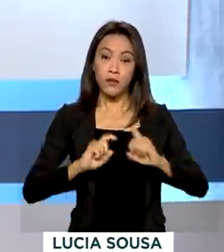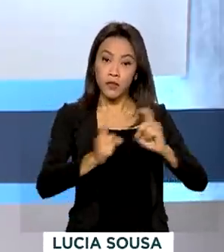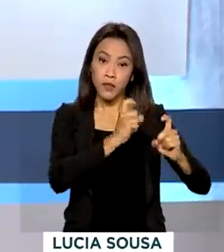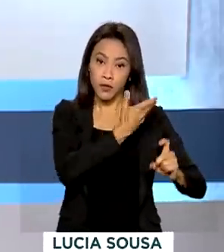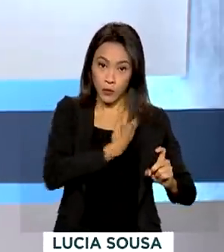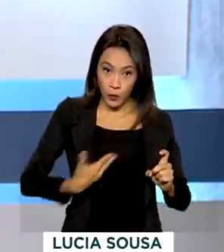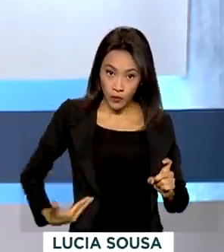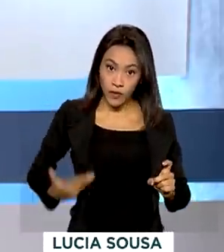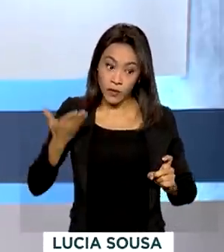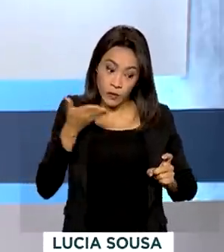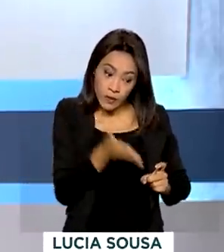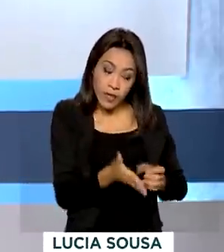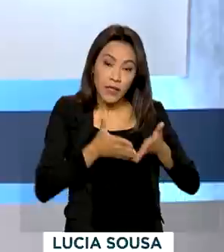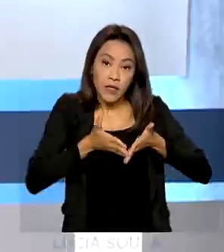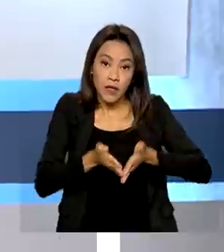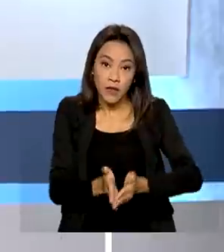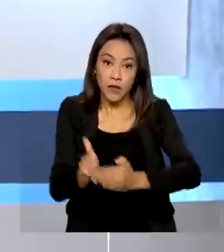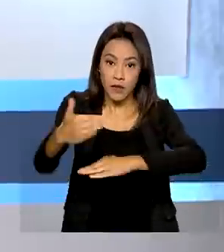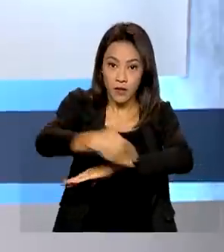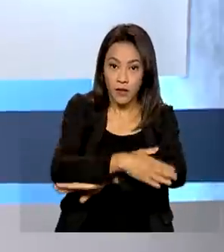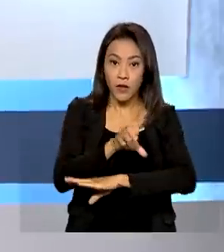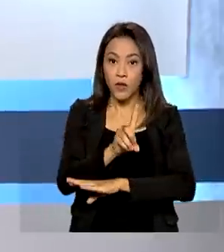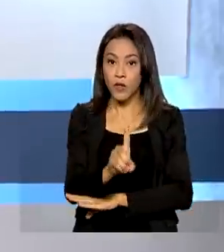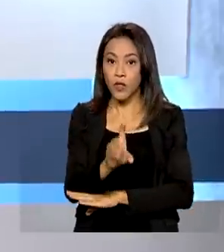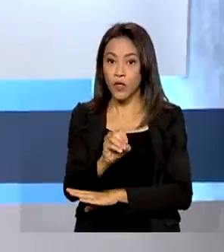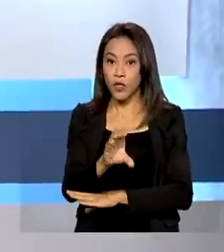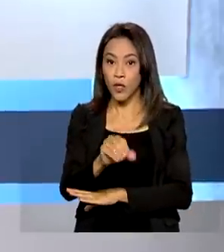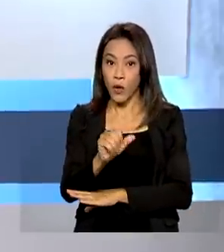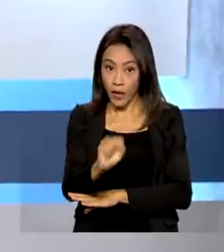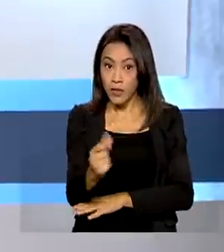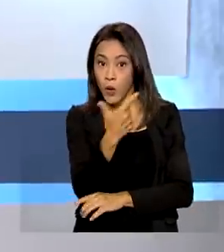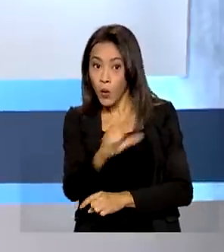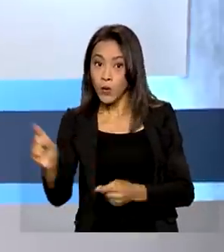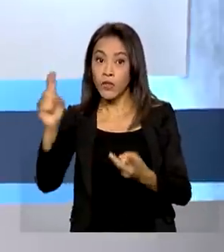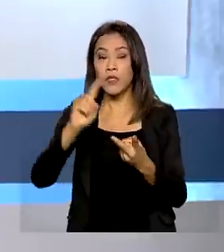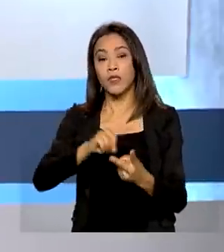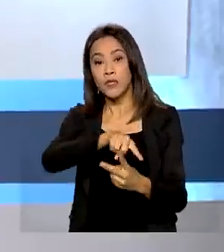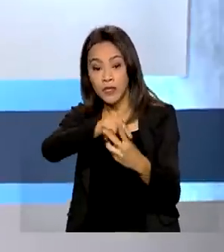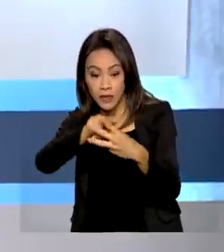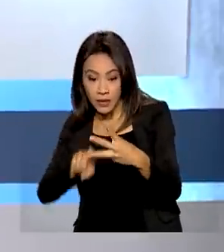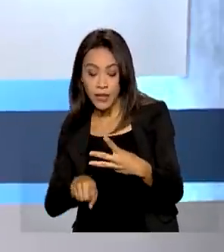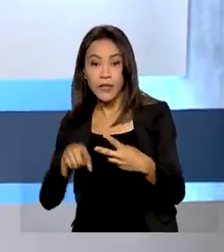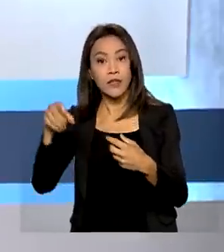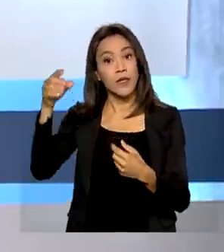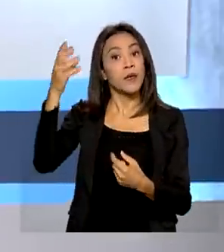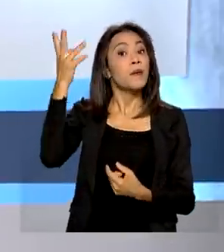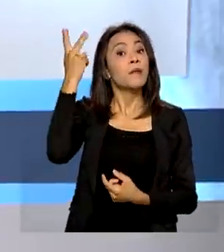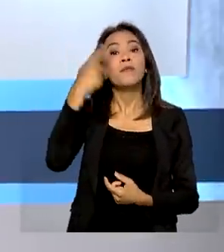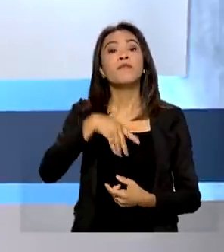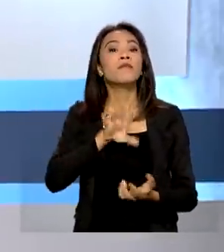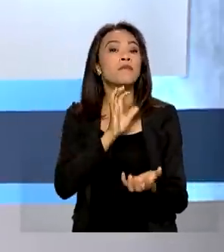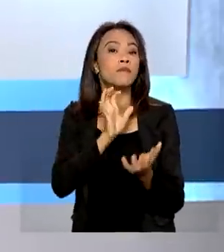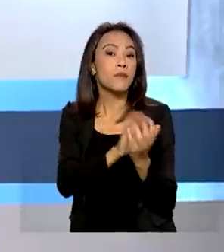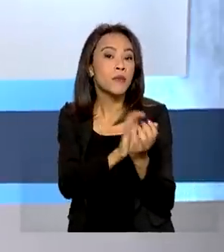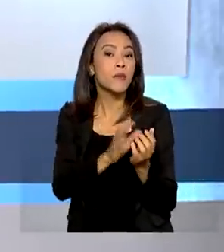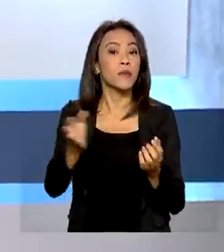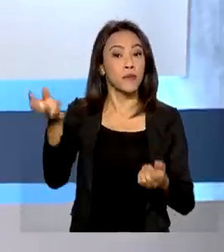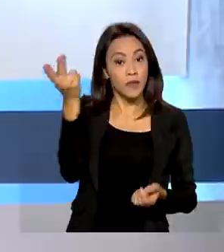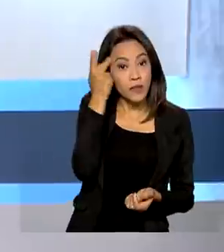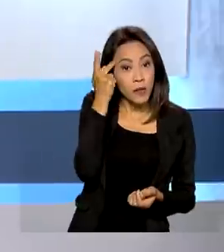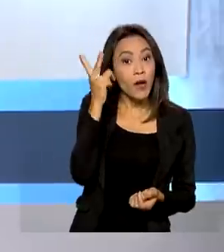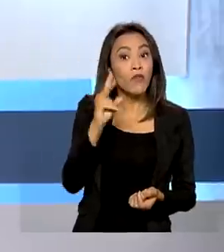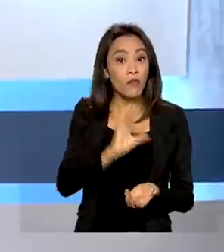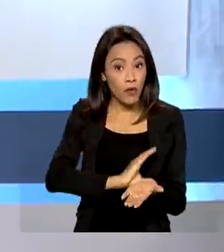DOCAS do Espírito Santo, outros três terminais portuários no Paraná, Pernambuco e São Paulo vão receber 848